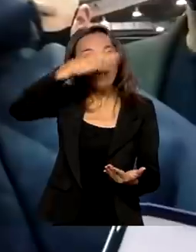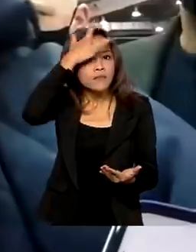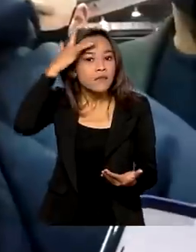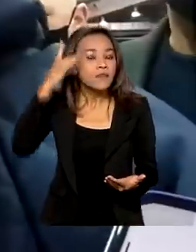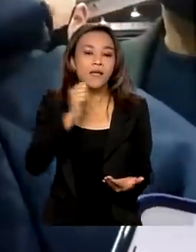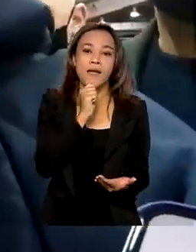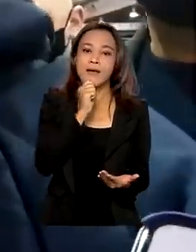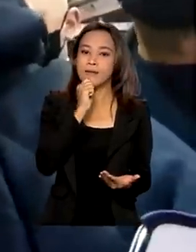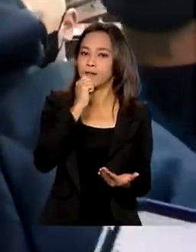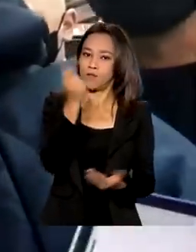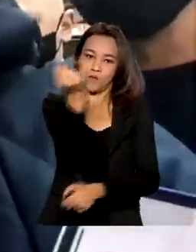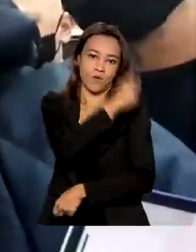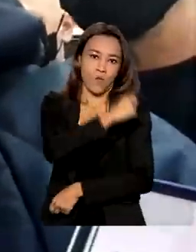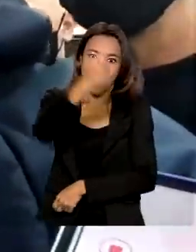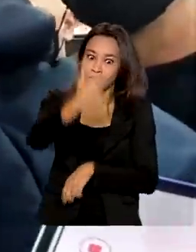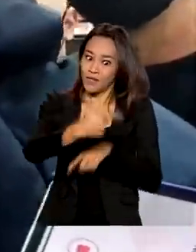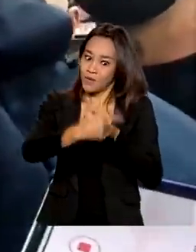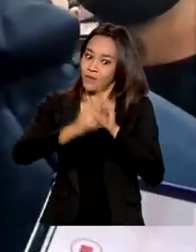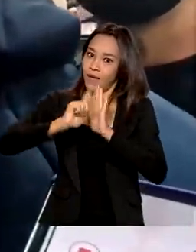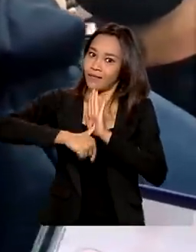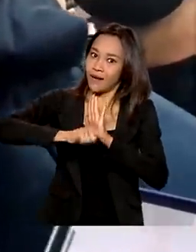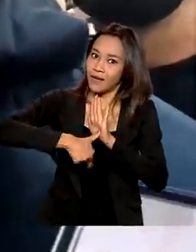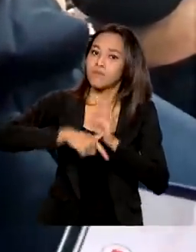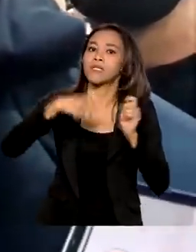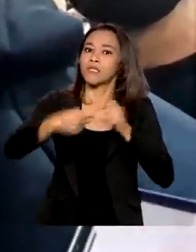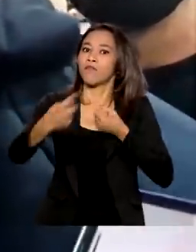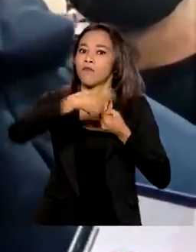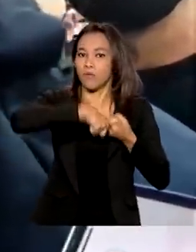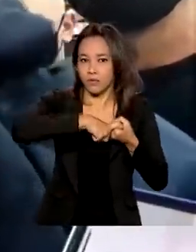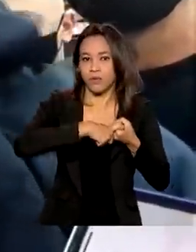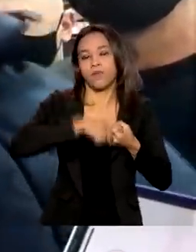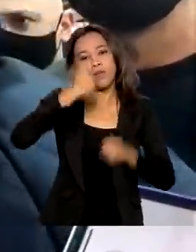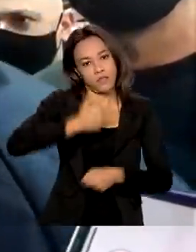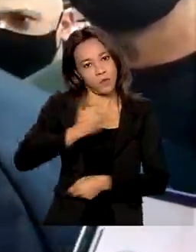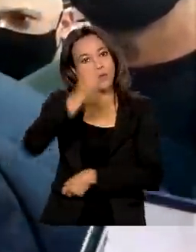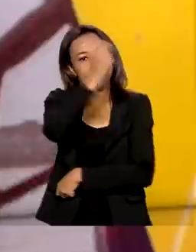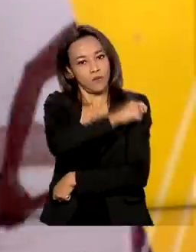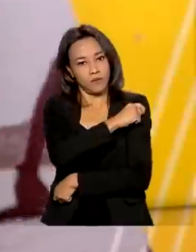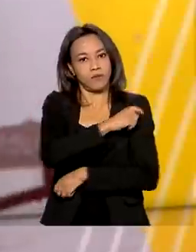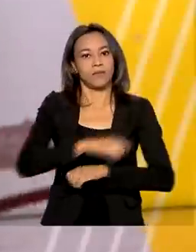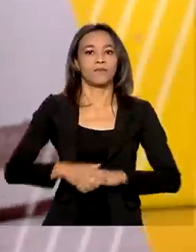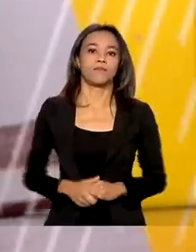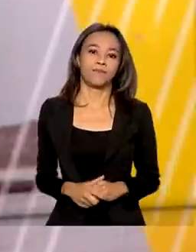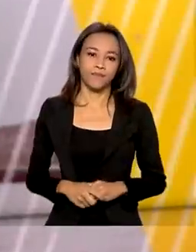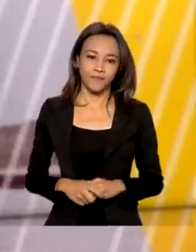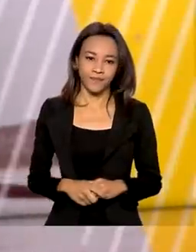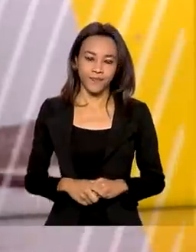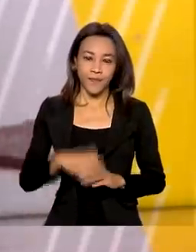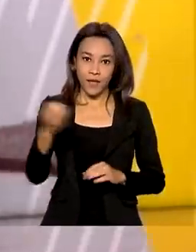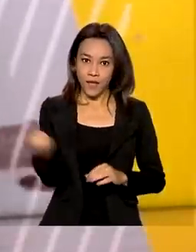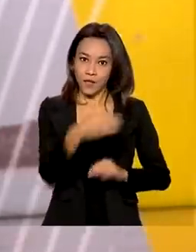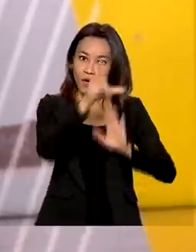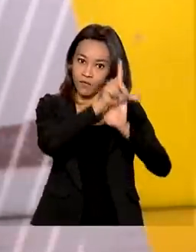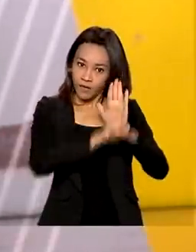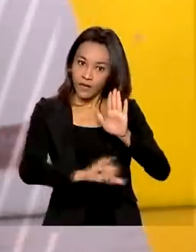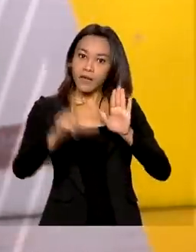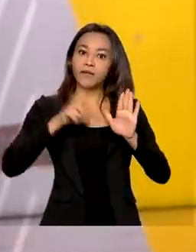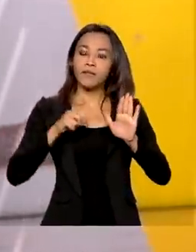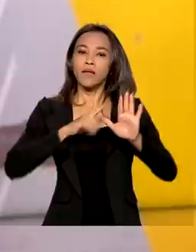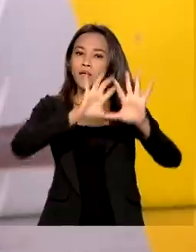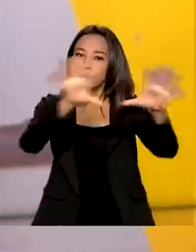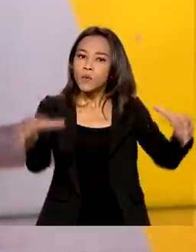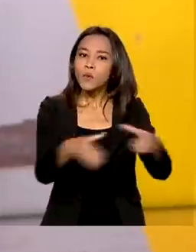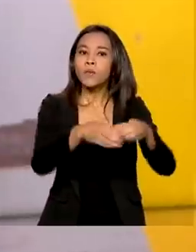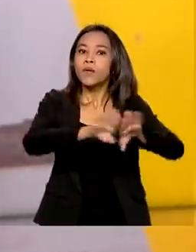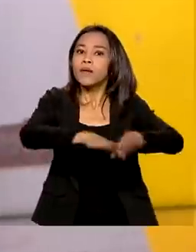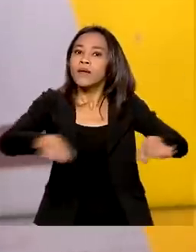a segunda dose, que estão em atraso, têm que voltar para tomar a segunda dose. A nova lei inclui também crianças